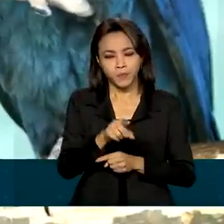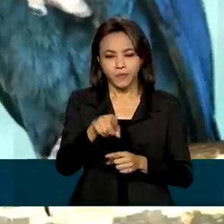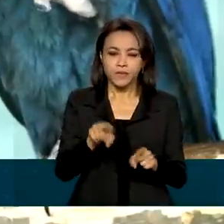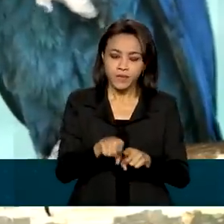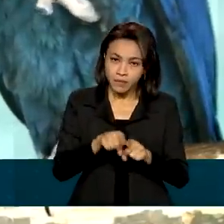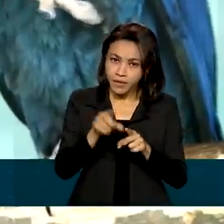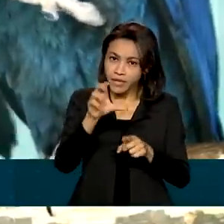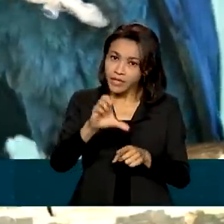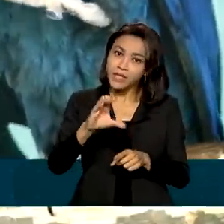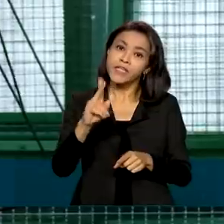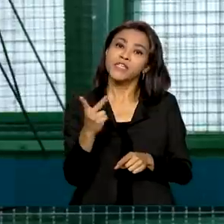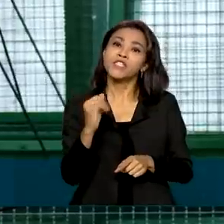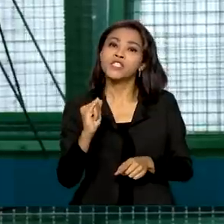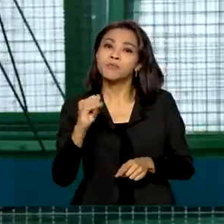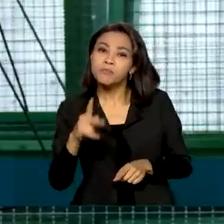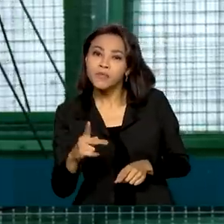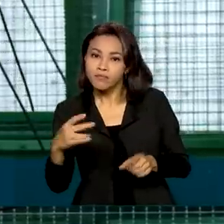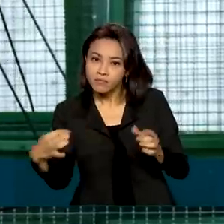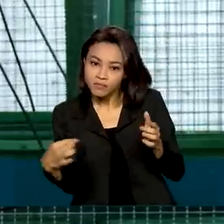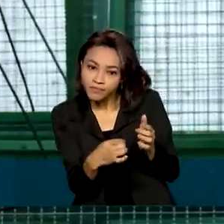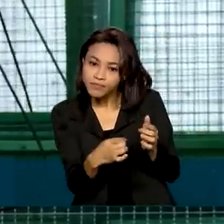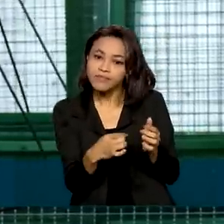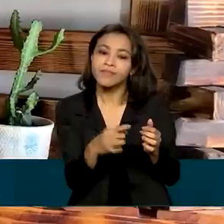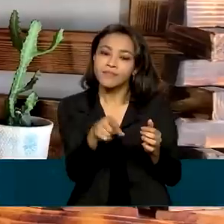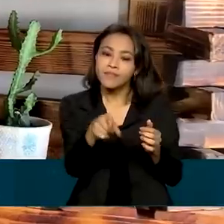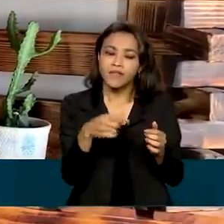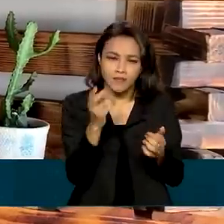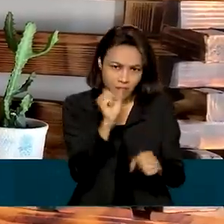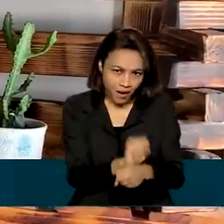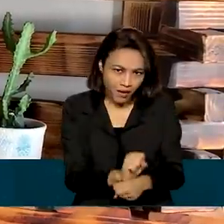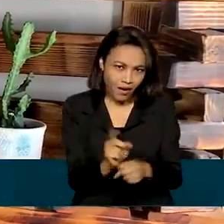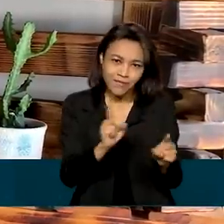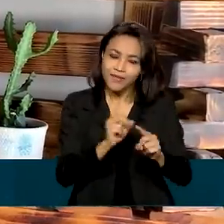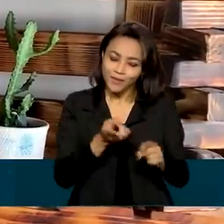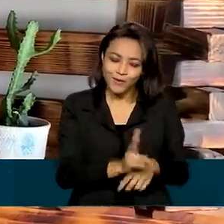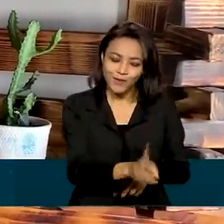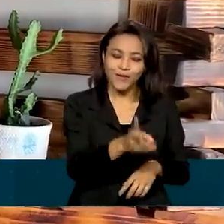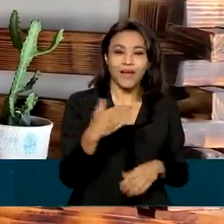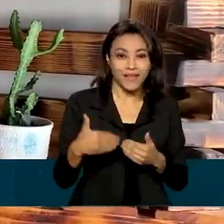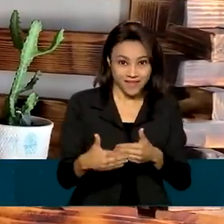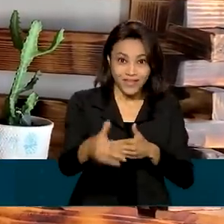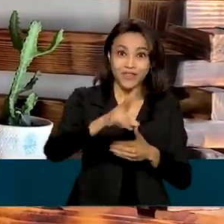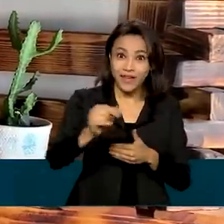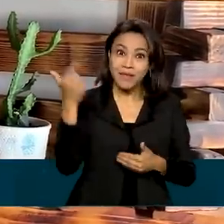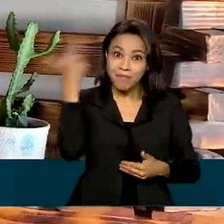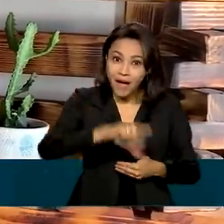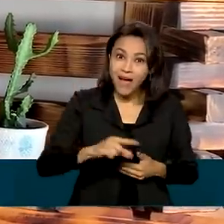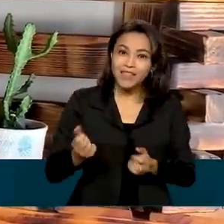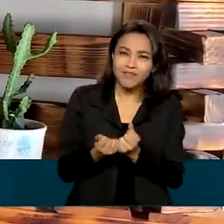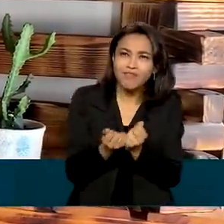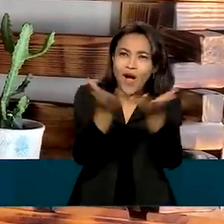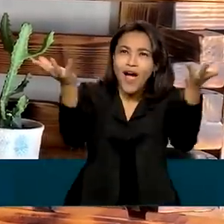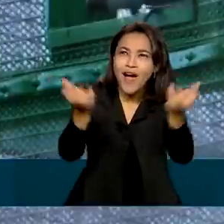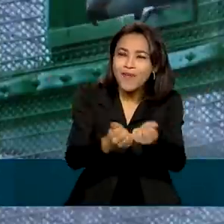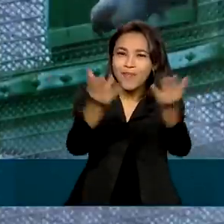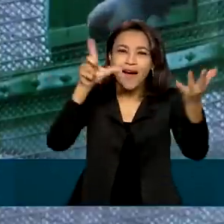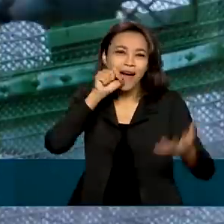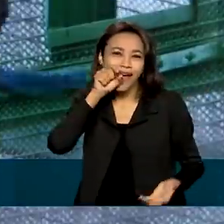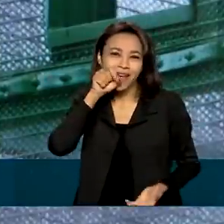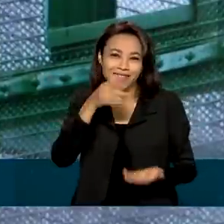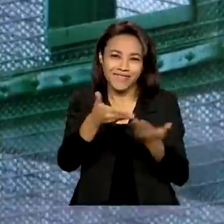microchips. E o trabalho não vai parar. Em breve teremos mais solturas, teremos mais ararinhas na natureza.